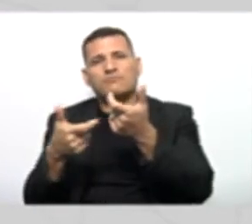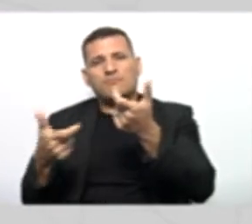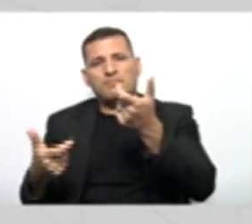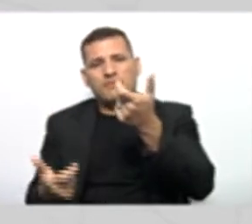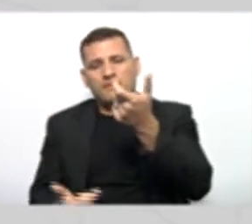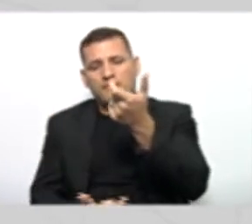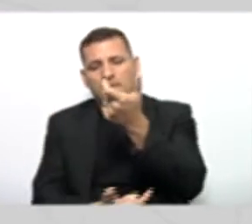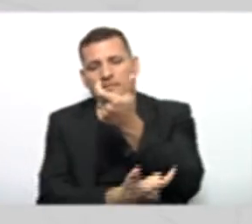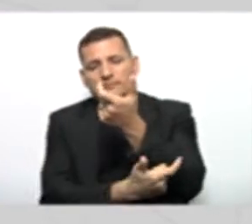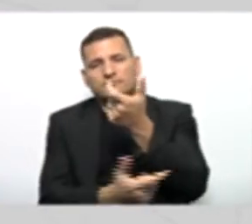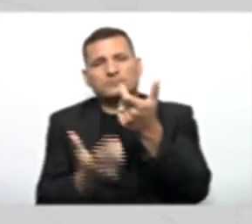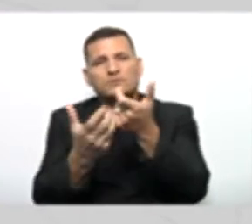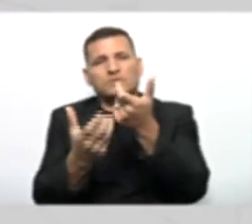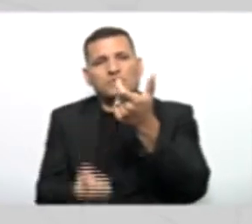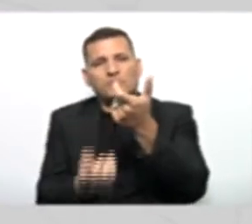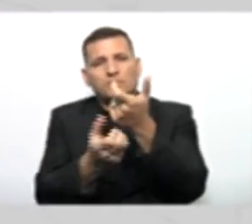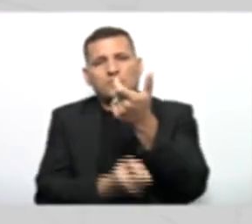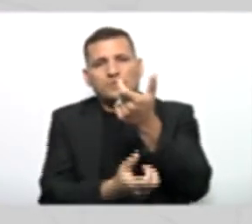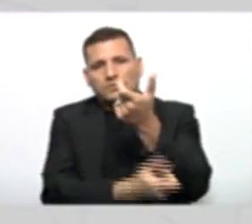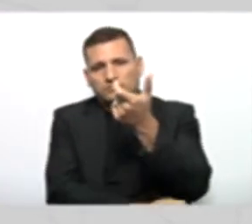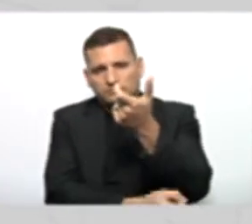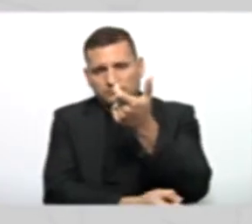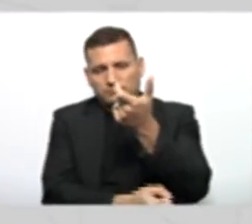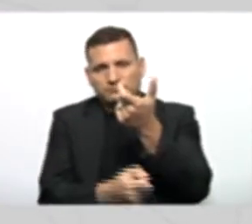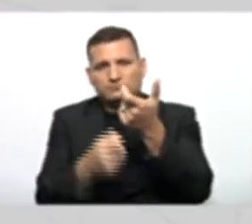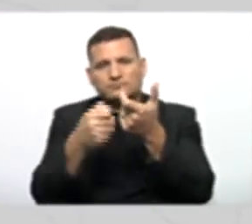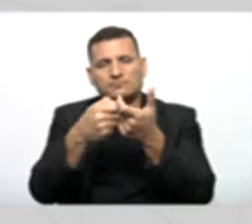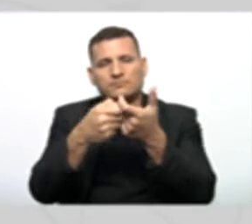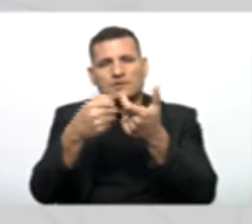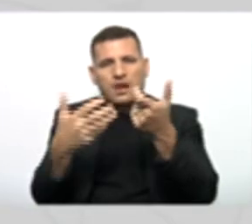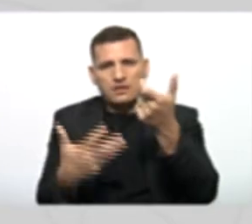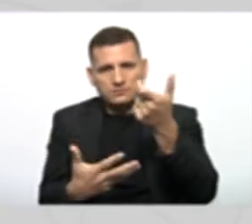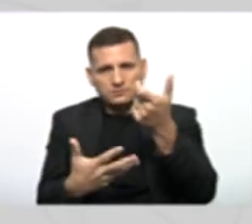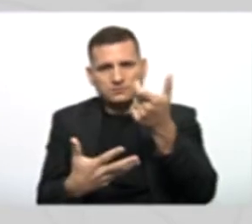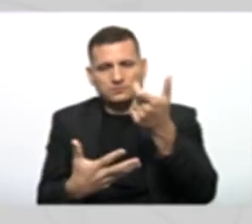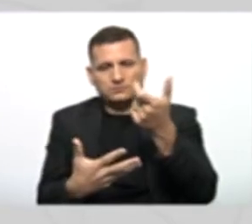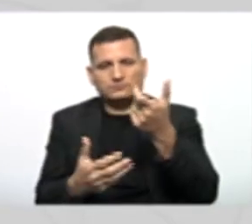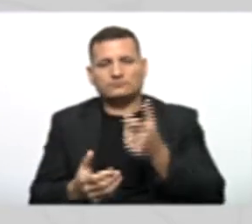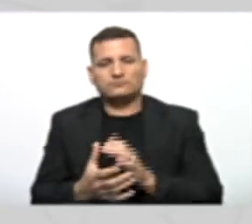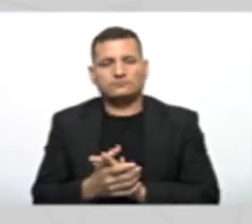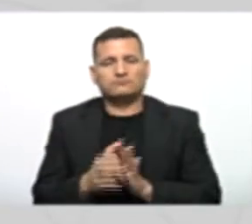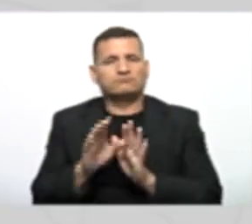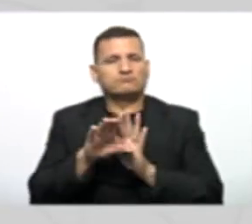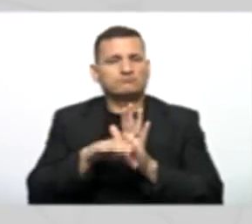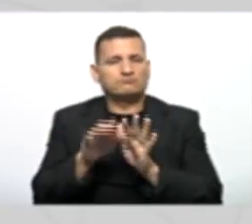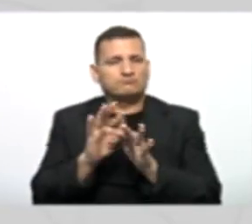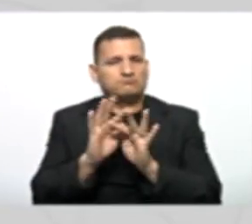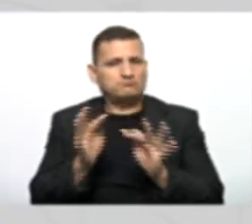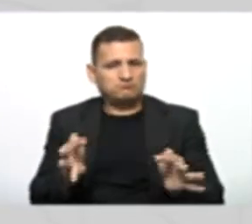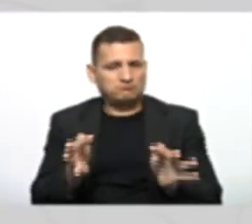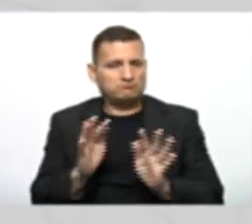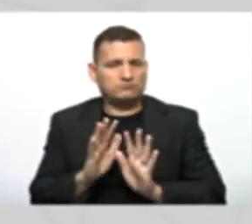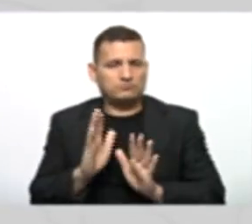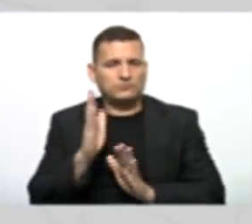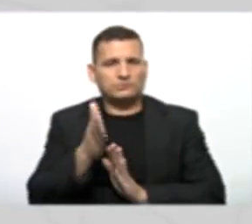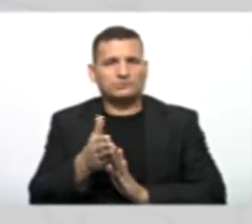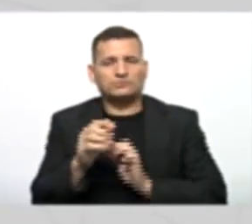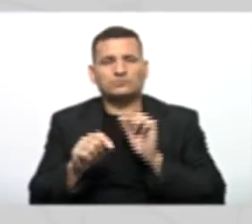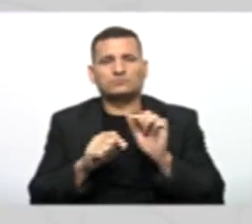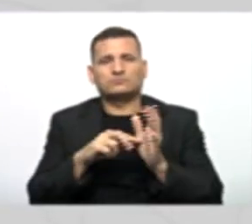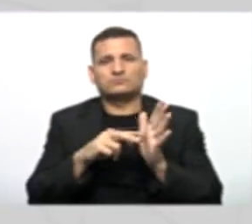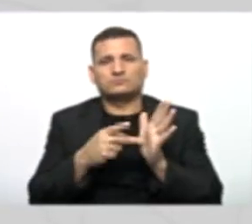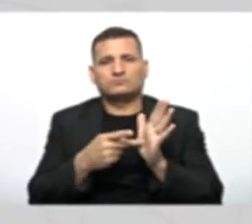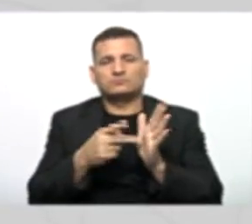filhas que vão herdar essas características da classe pai. Conceito bem simples, bem direto do que é